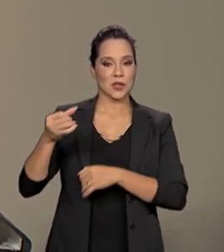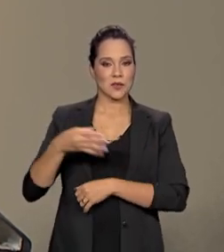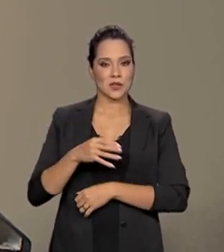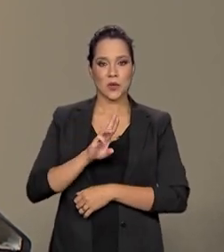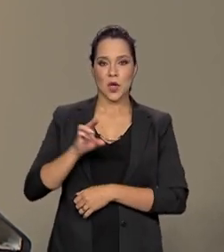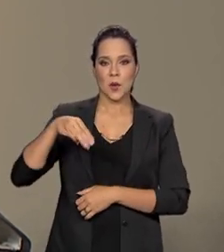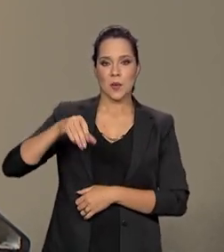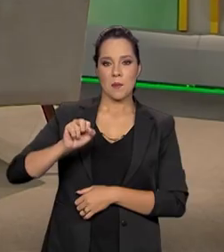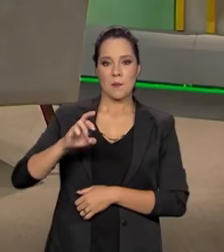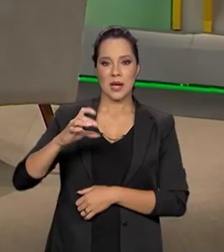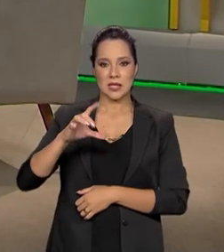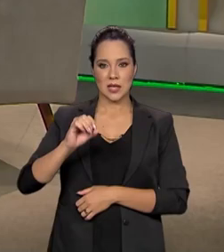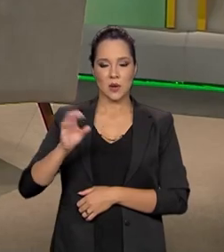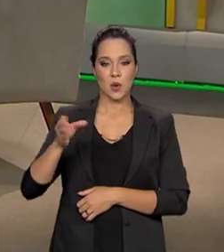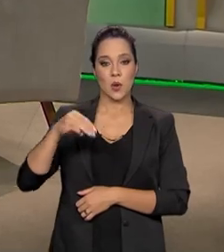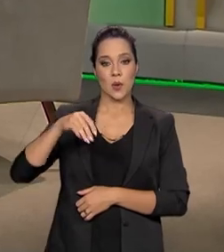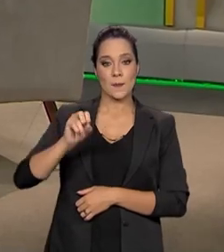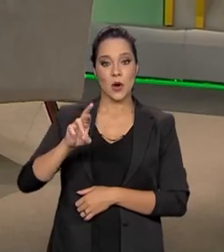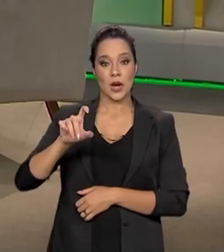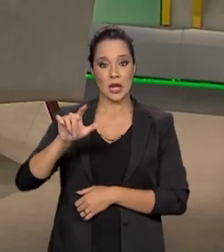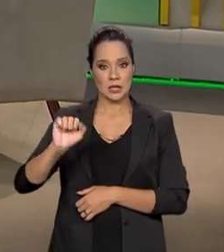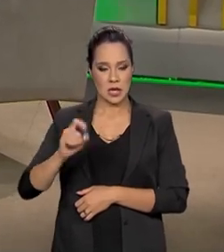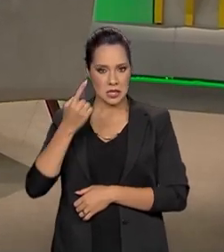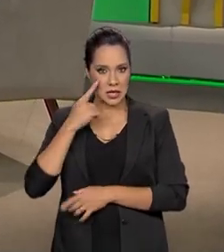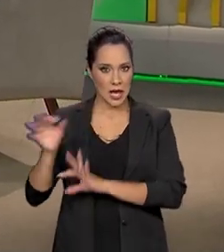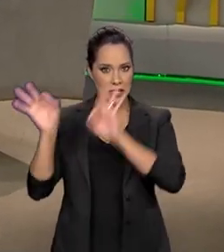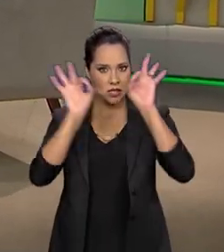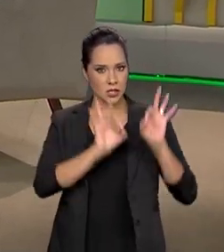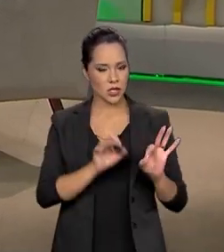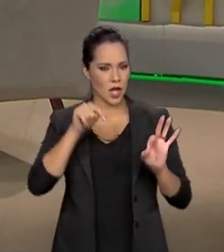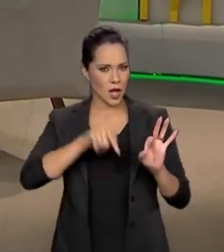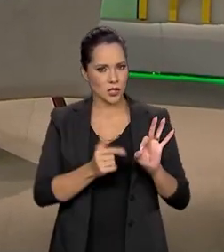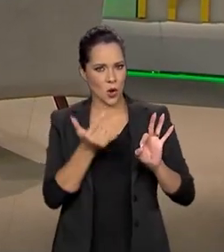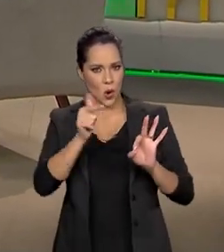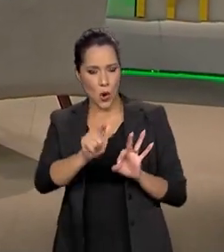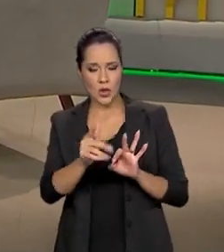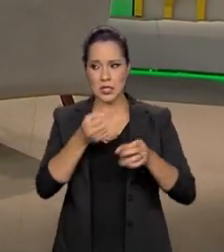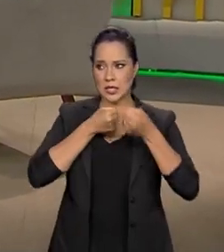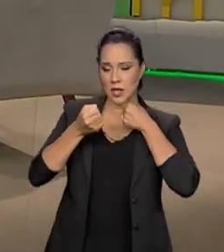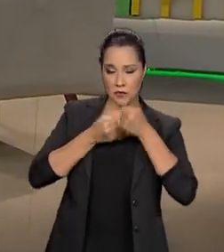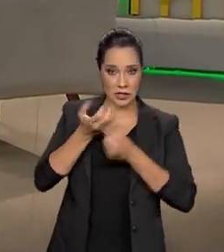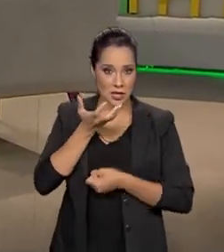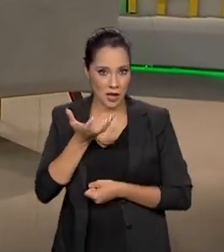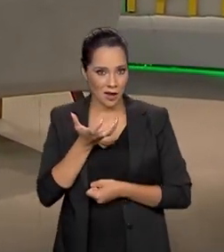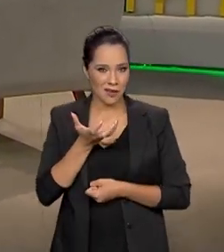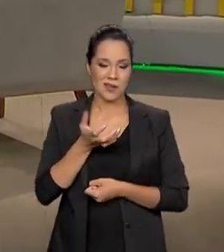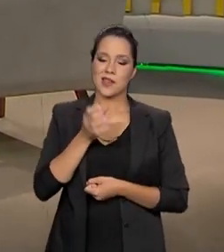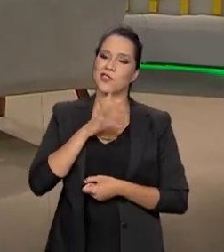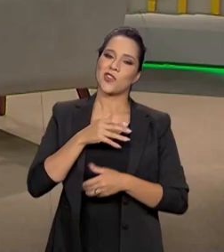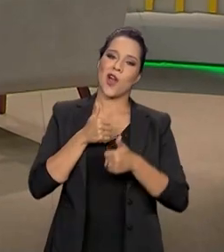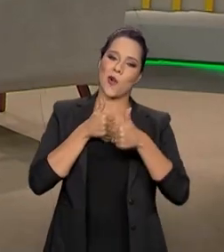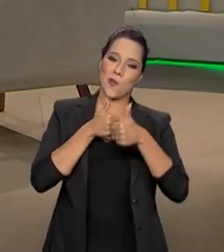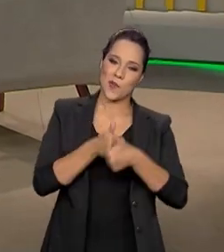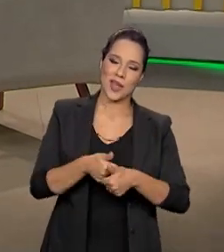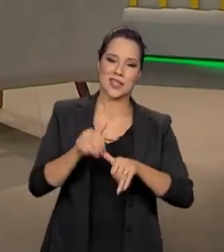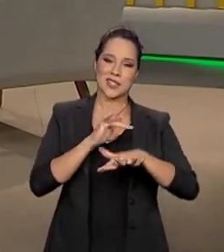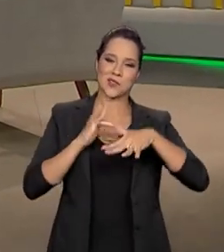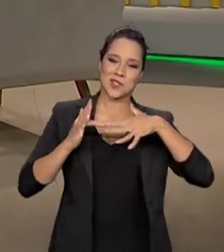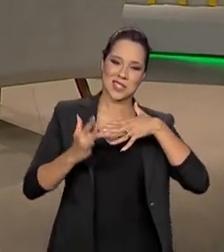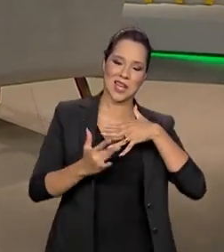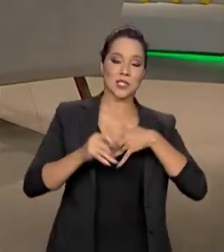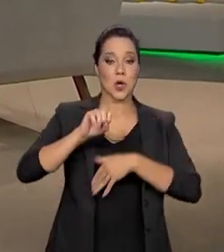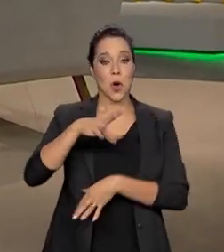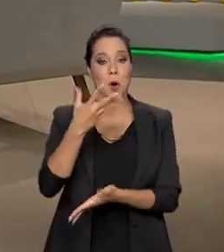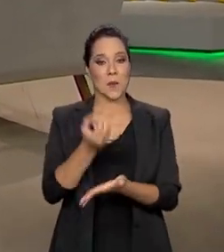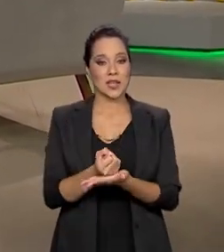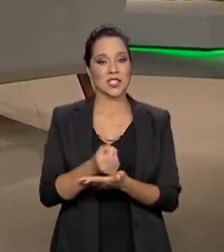Marcelo Morales. Se você quiser rever esta ou outras entrevistas é só acompanhar as nossas redes sociais